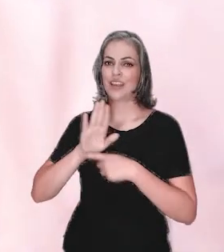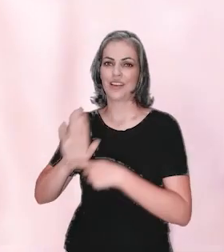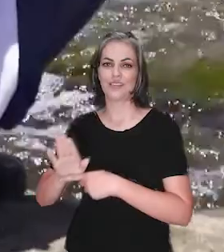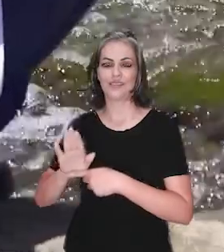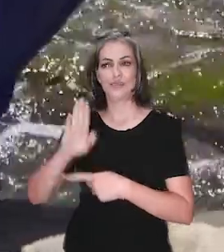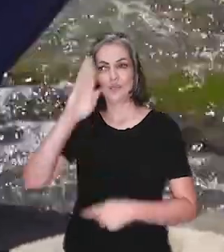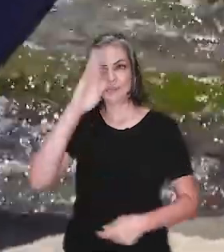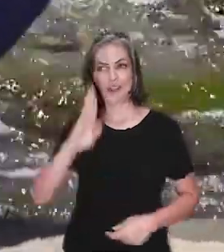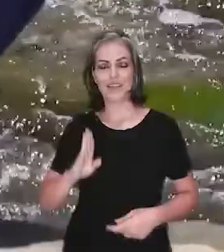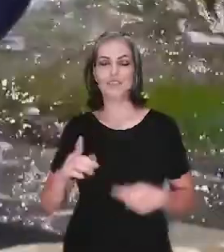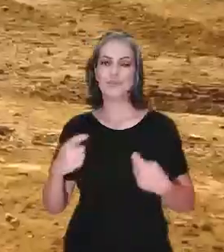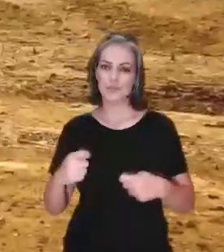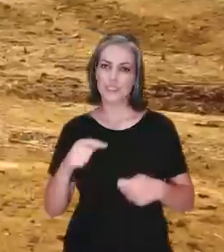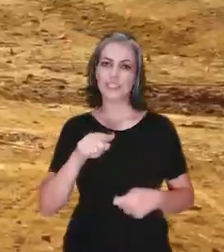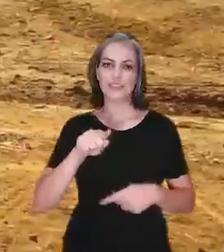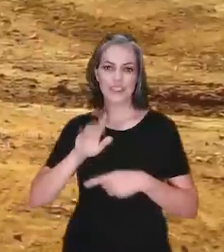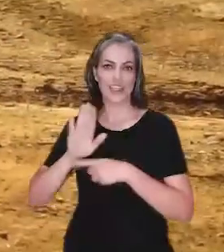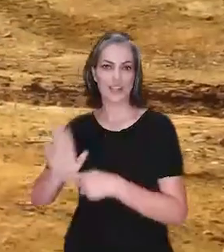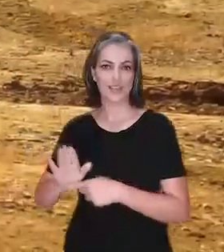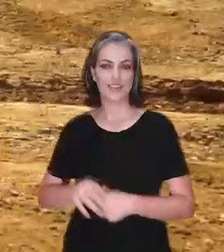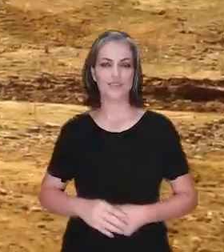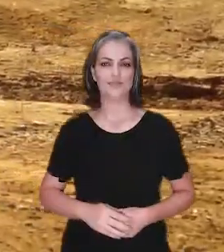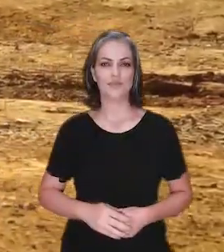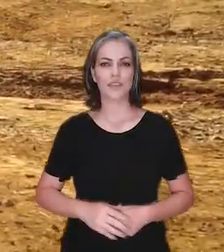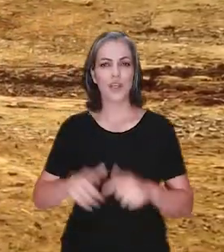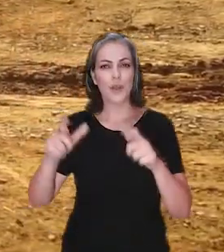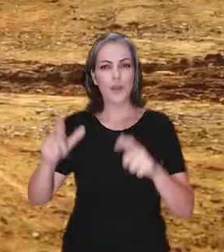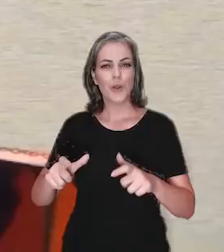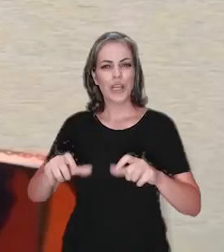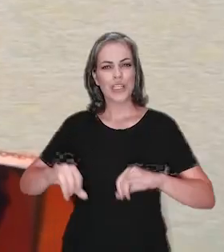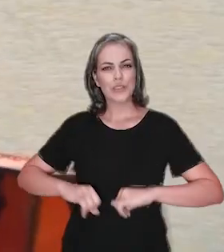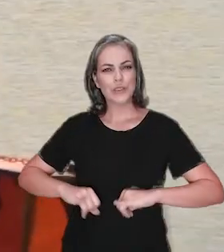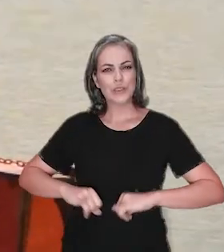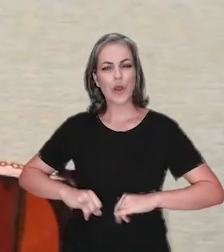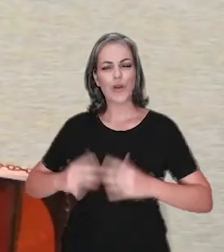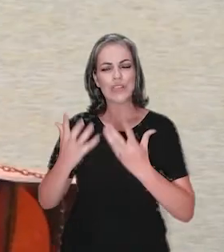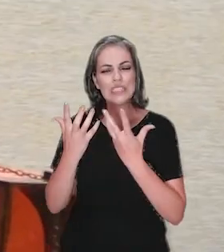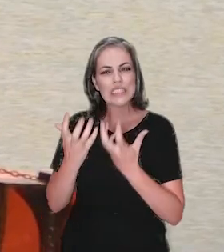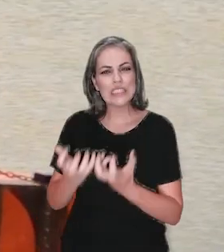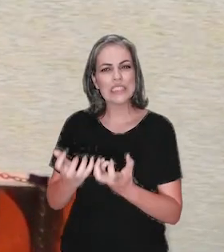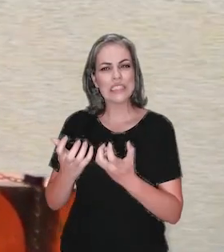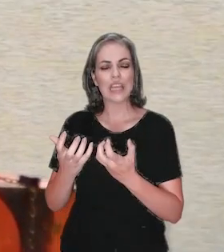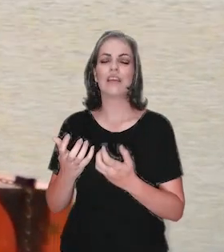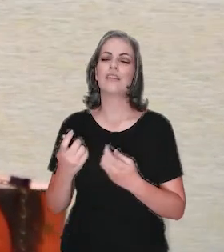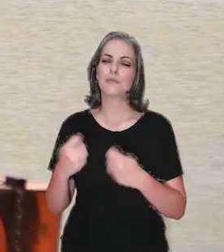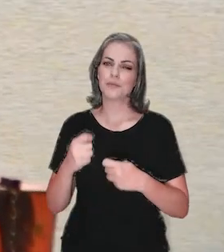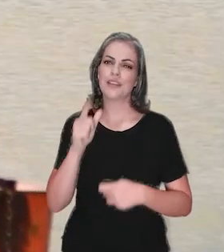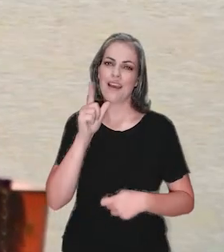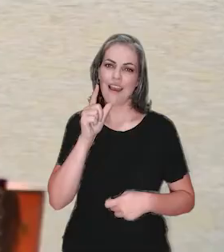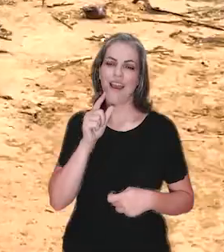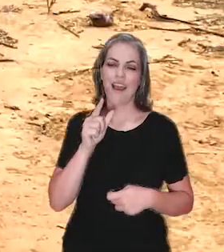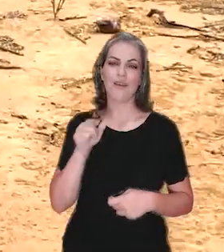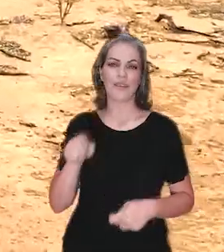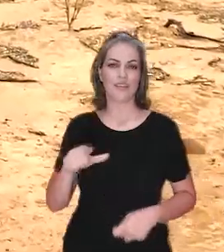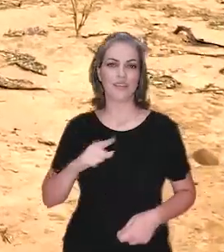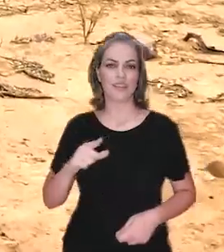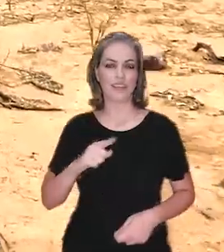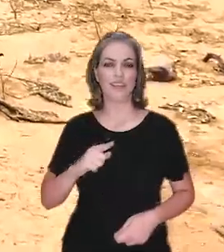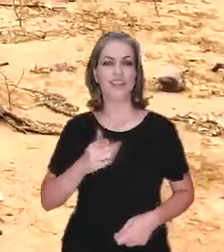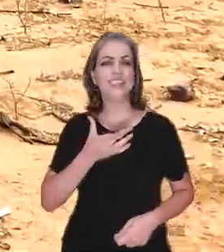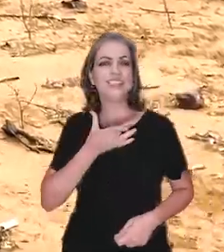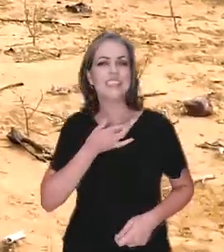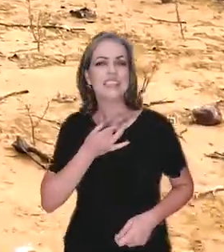que o Brasil precisa do senhor. Levar água para as regiões que mais sofriam com a seca. Matar a sede da população.